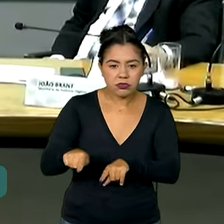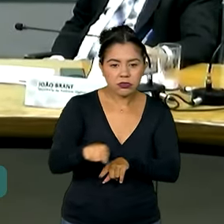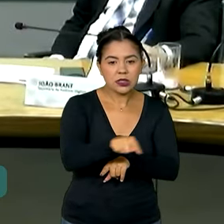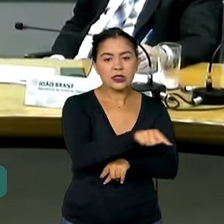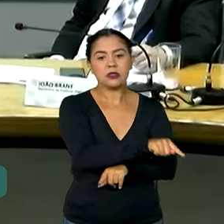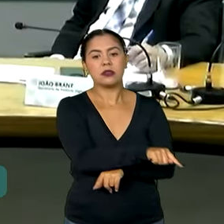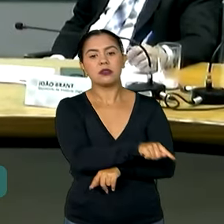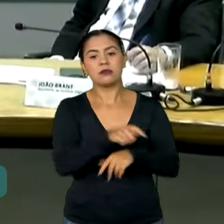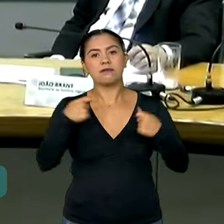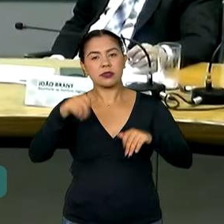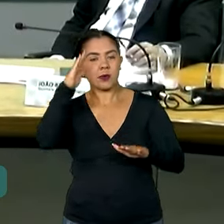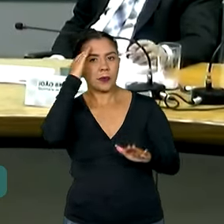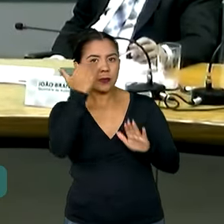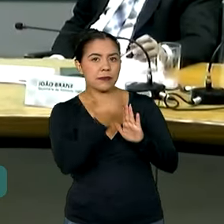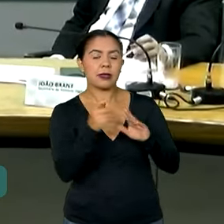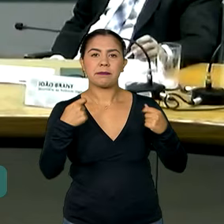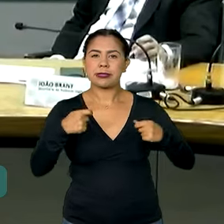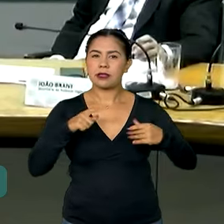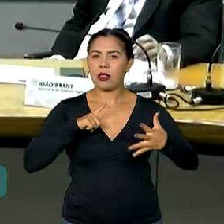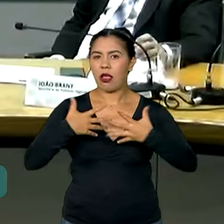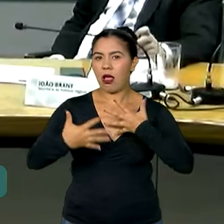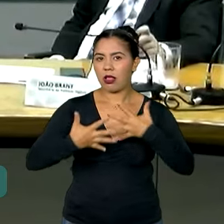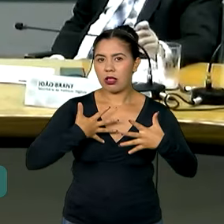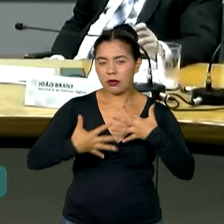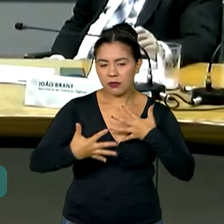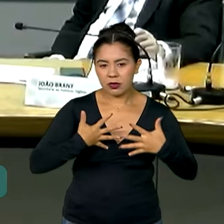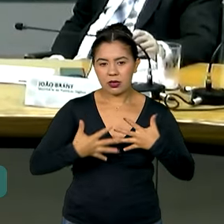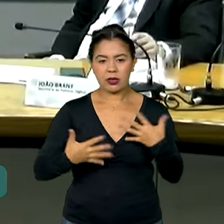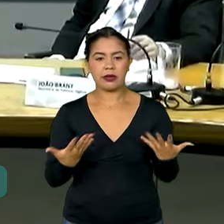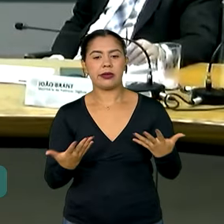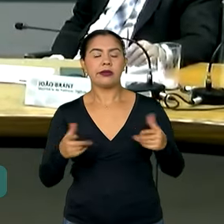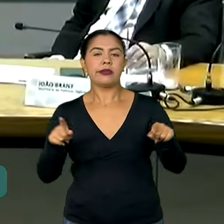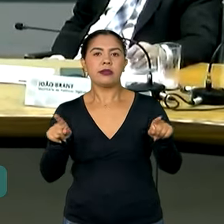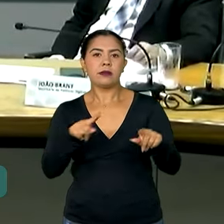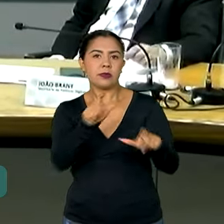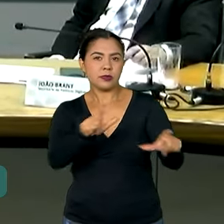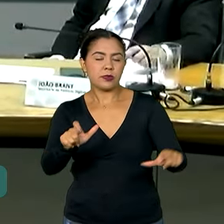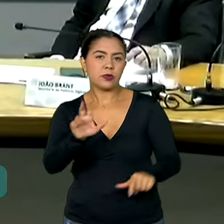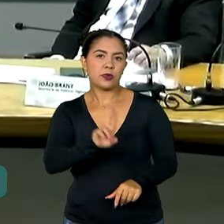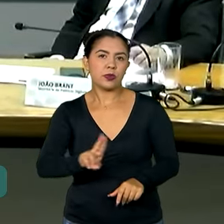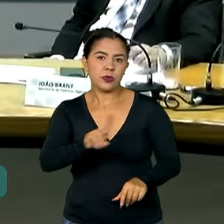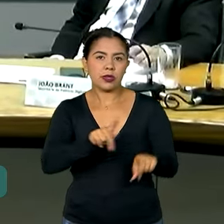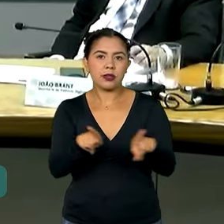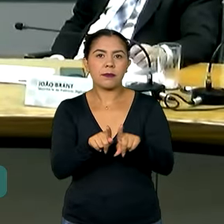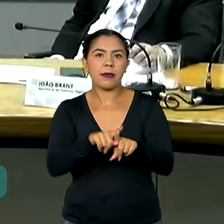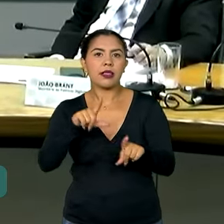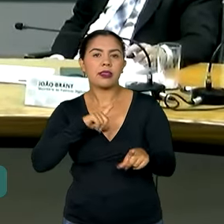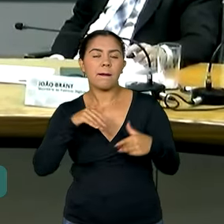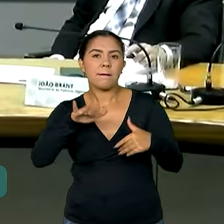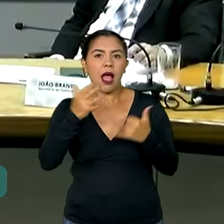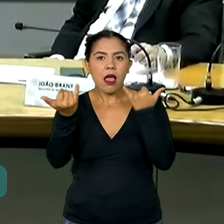procedimentais, por exemplo, com transparência, para que os usuários tenham mais informação sobre